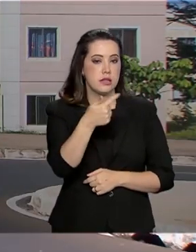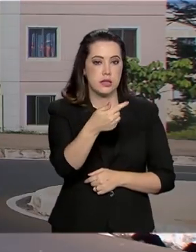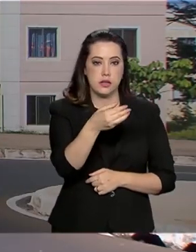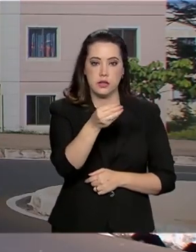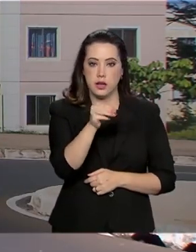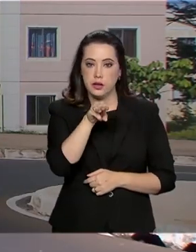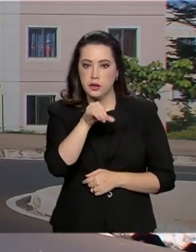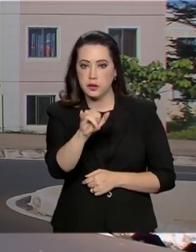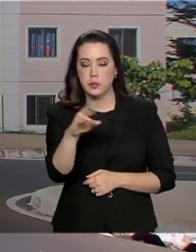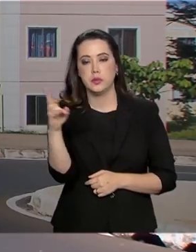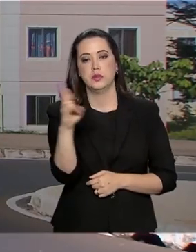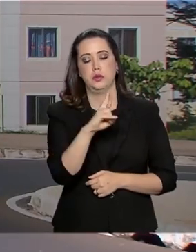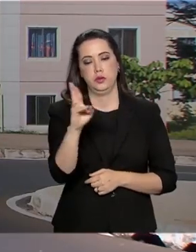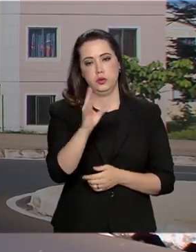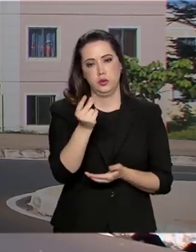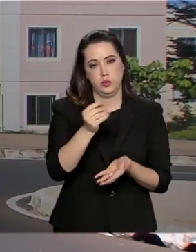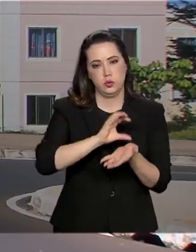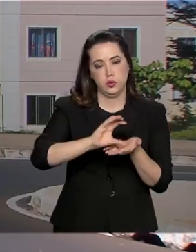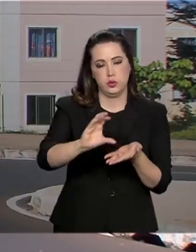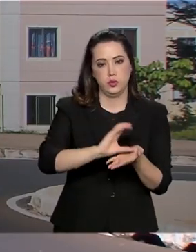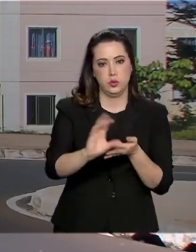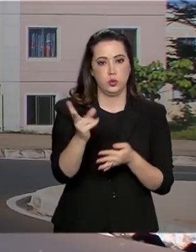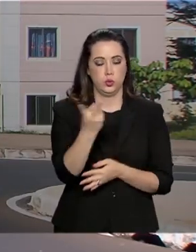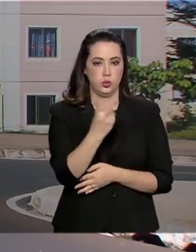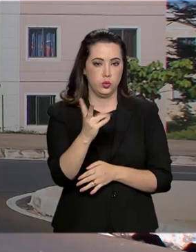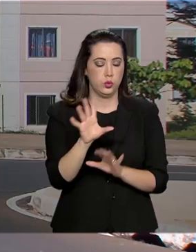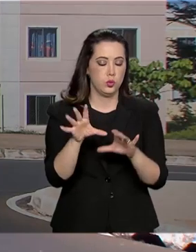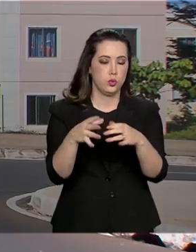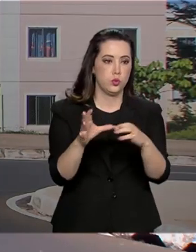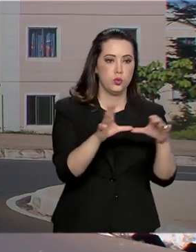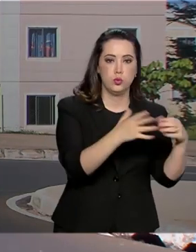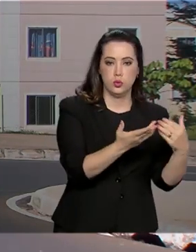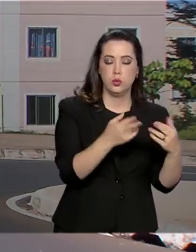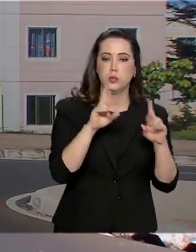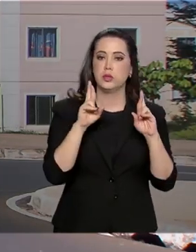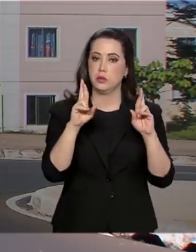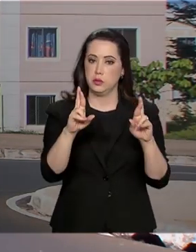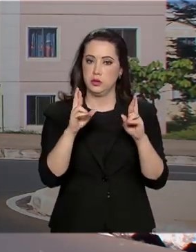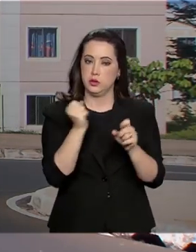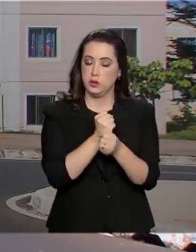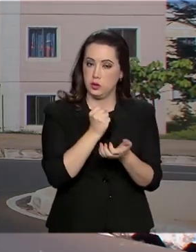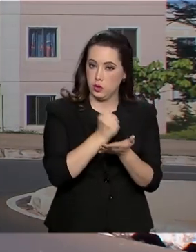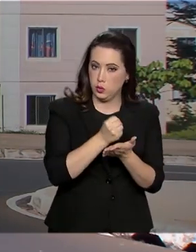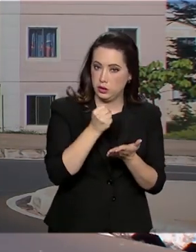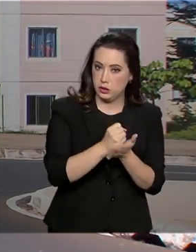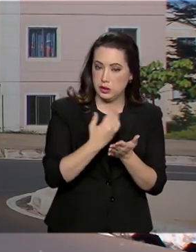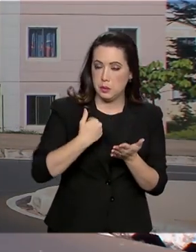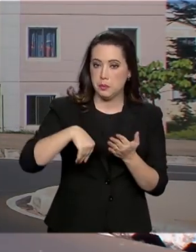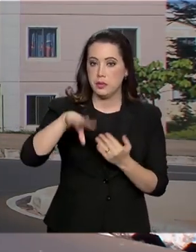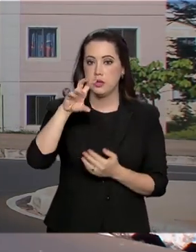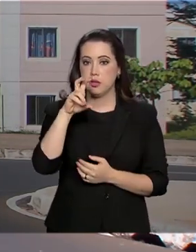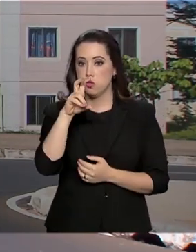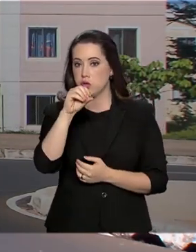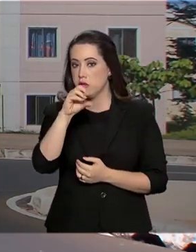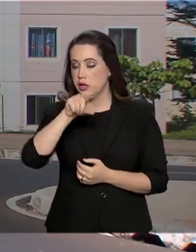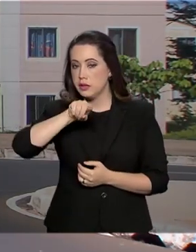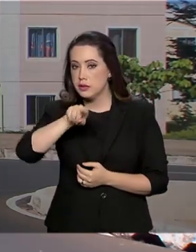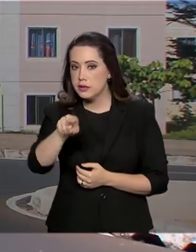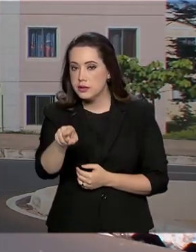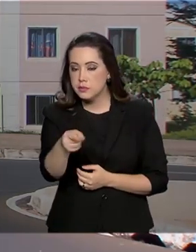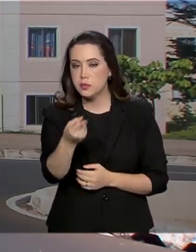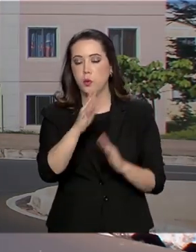bilhões de reais em investimentos nas duas áreas. A expectativa é contratar mais de 500 mil moradias,